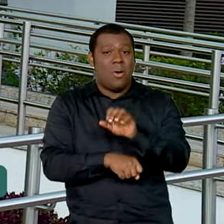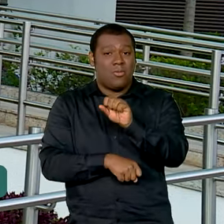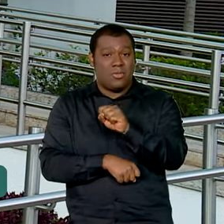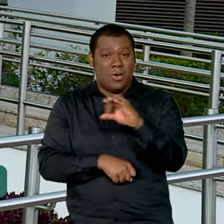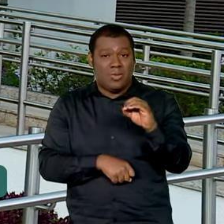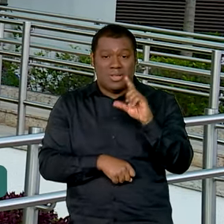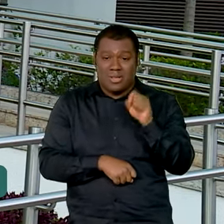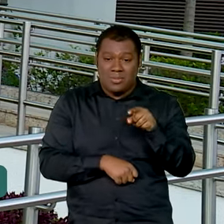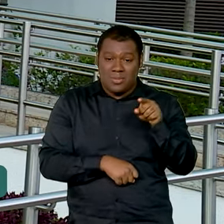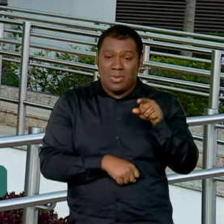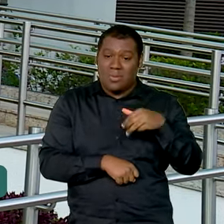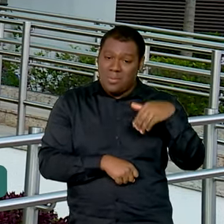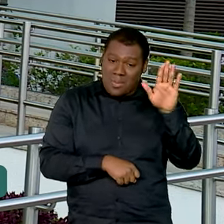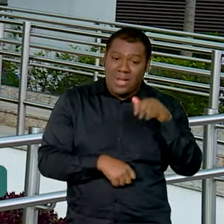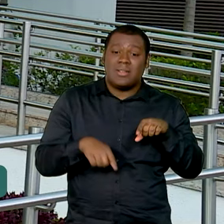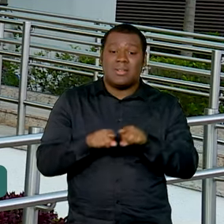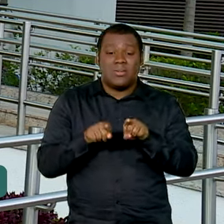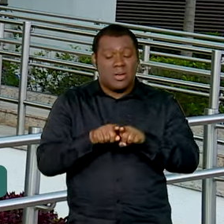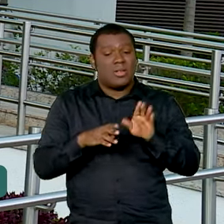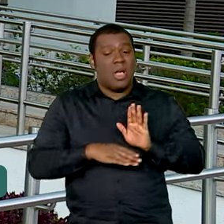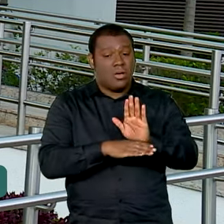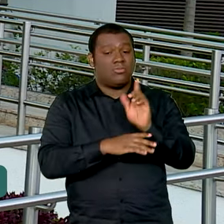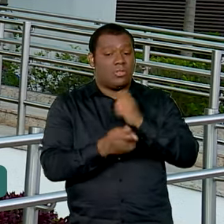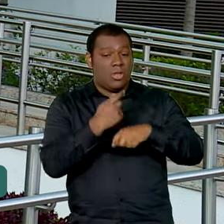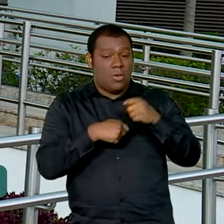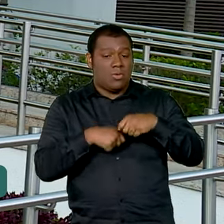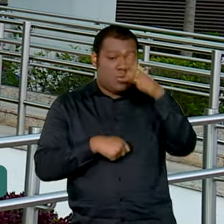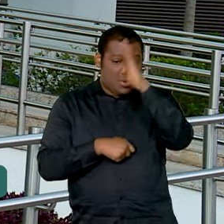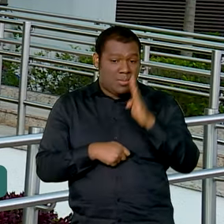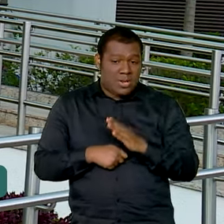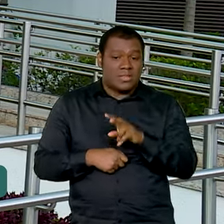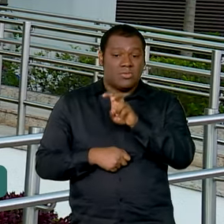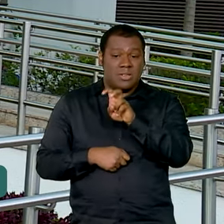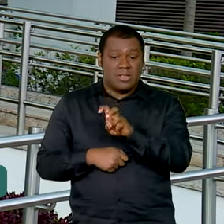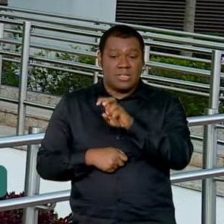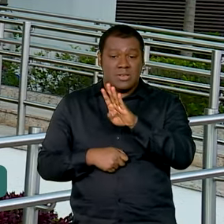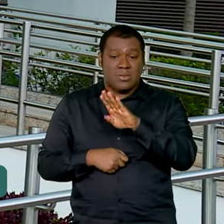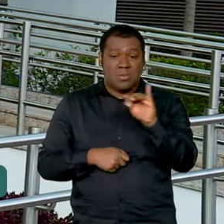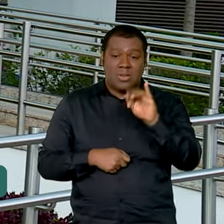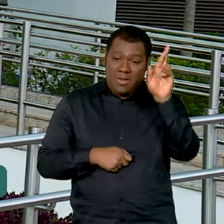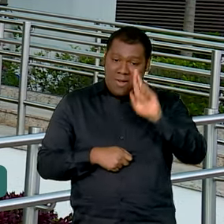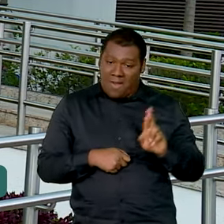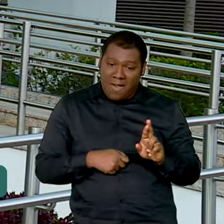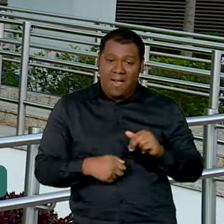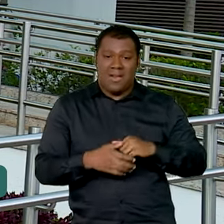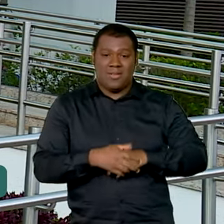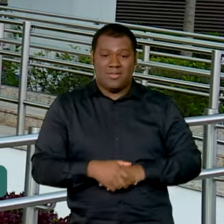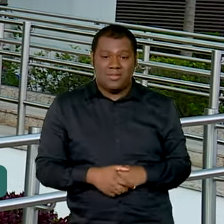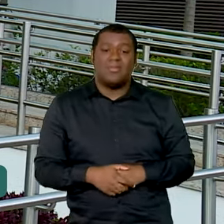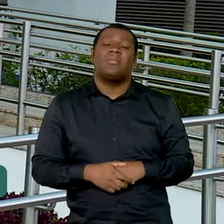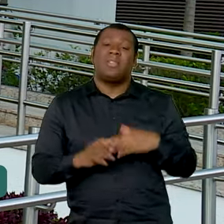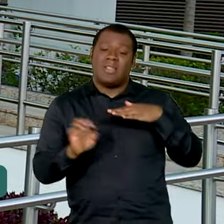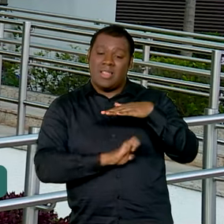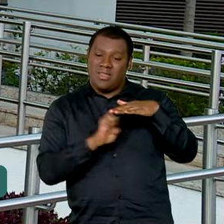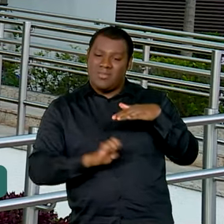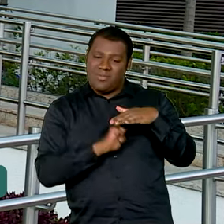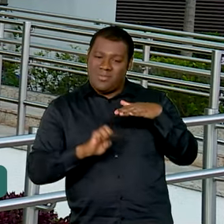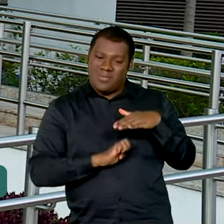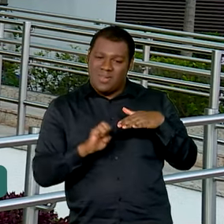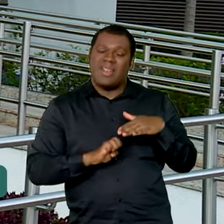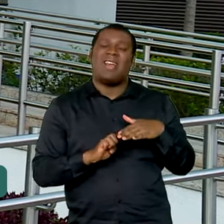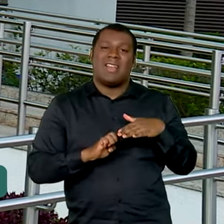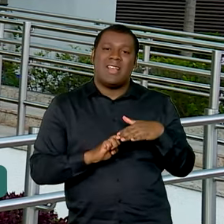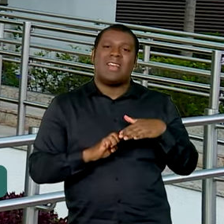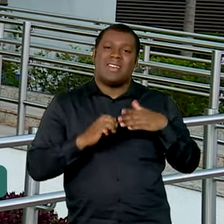5 bilhões de reais na economia do país motivado pelos gastos das companhias marítimas dos cruzeiristas e